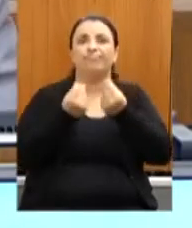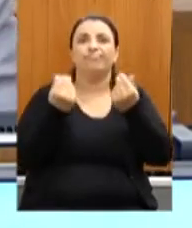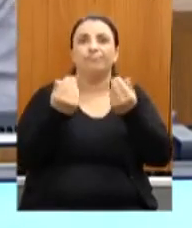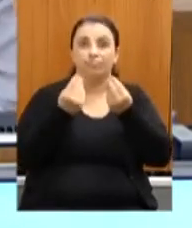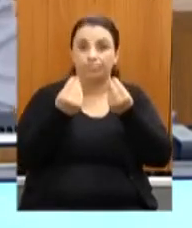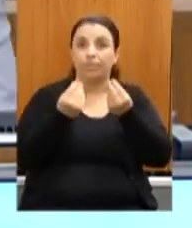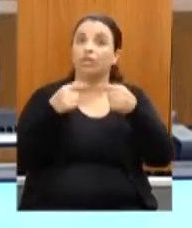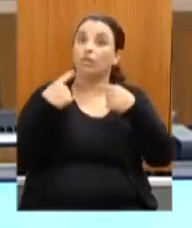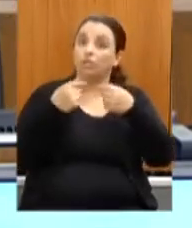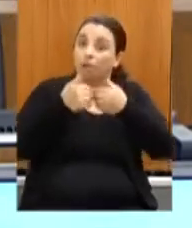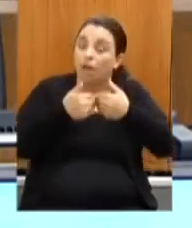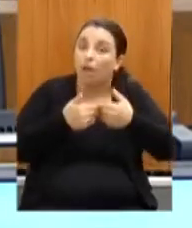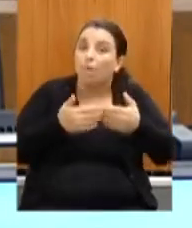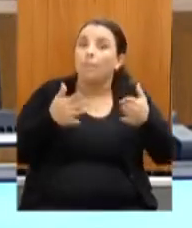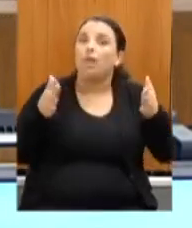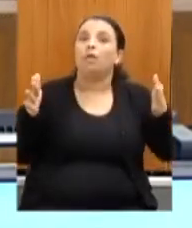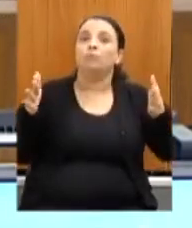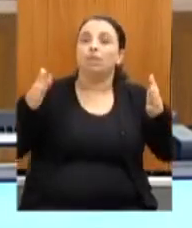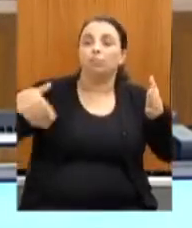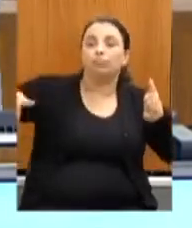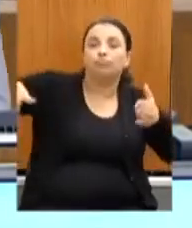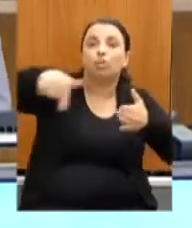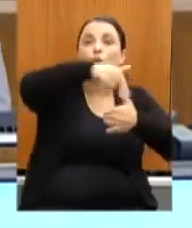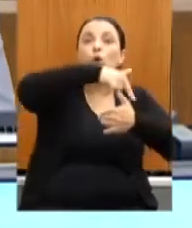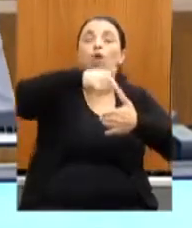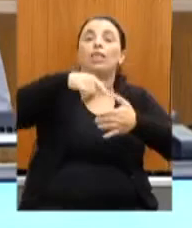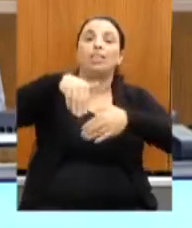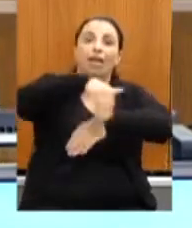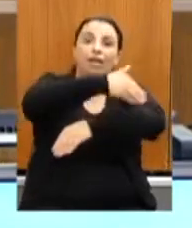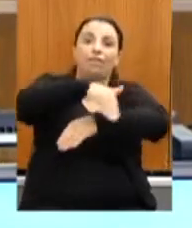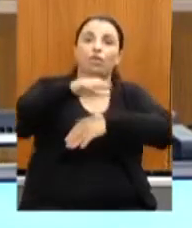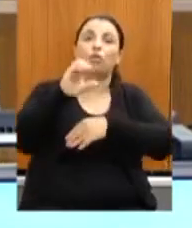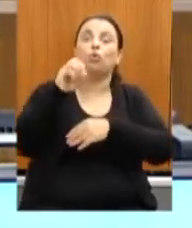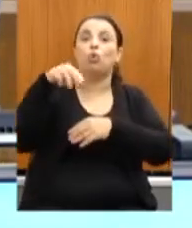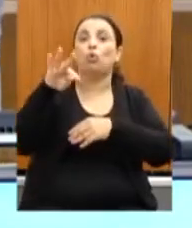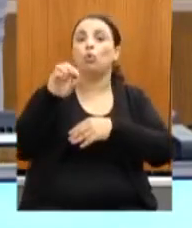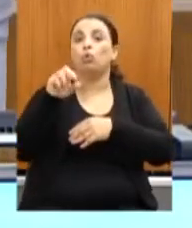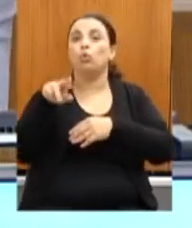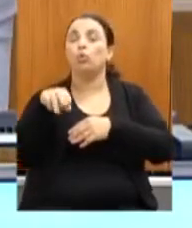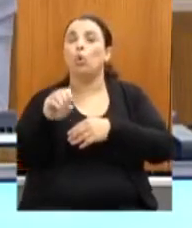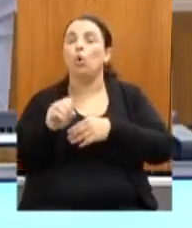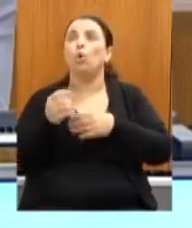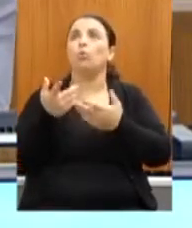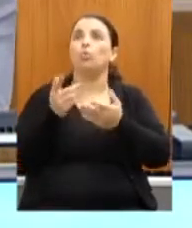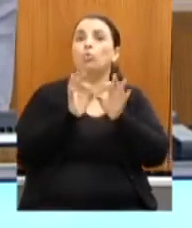toda a linha da Cotorno, no projeto inicial da capital de